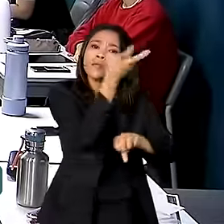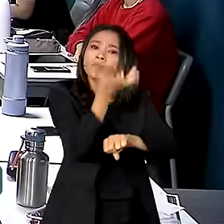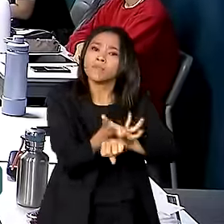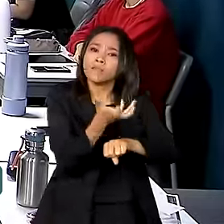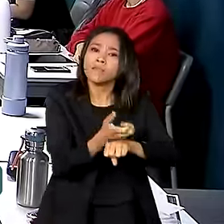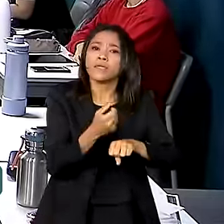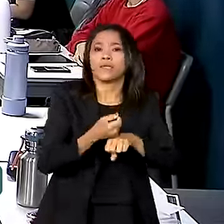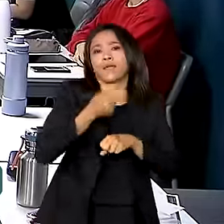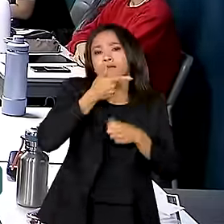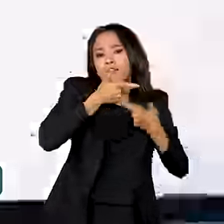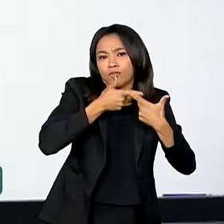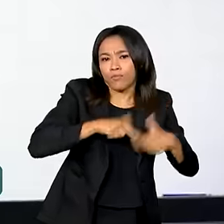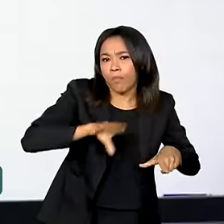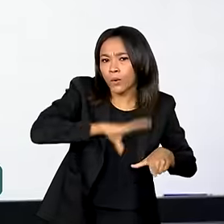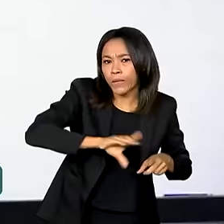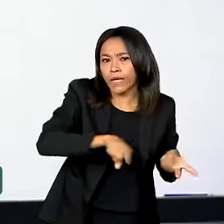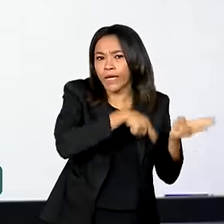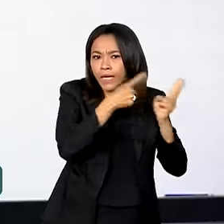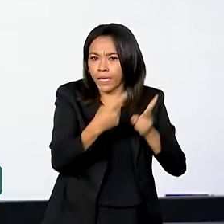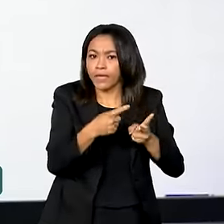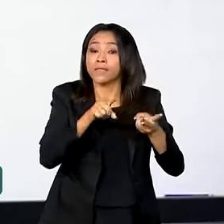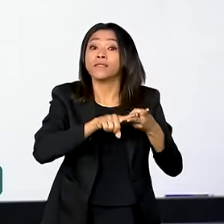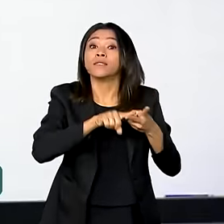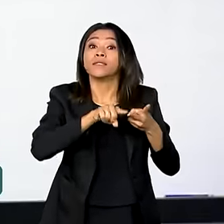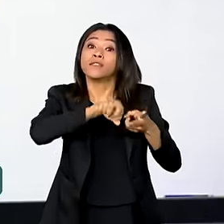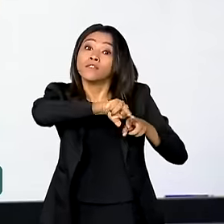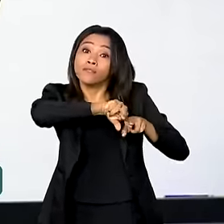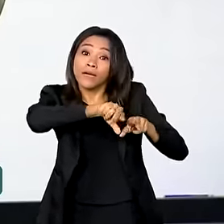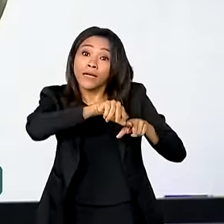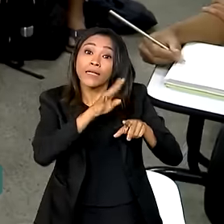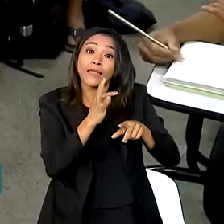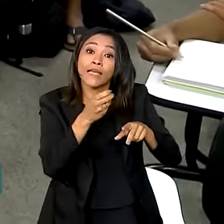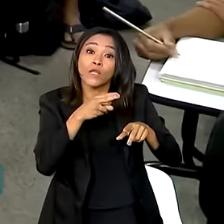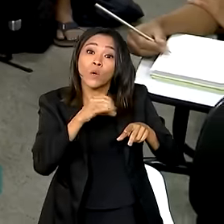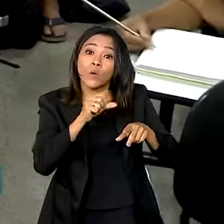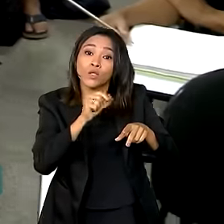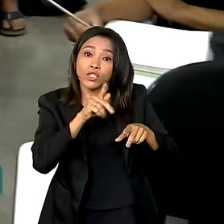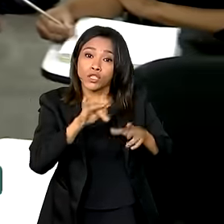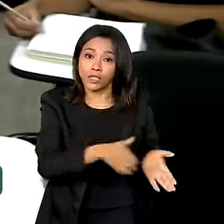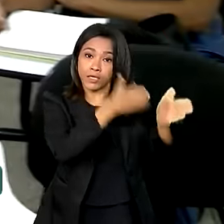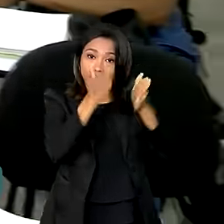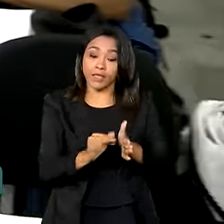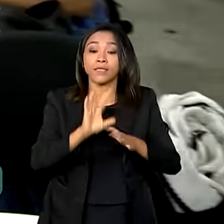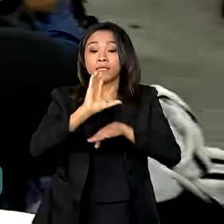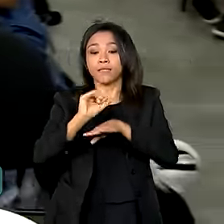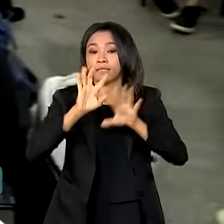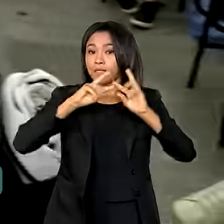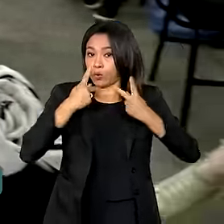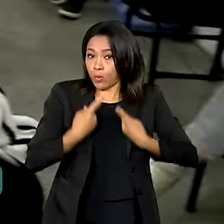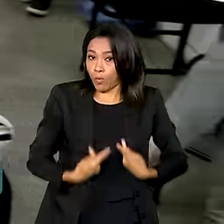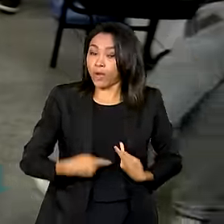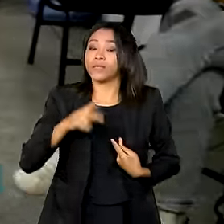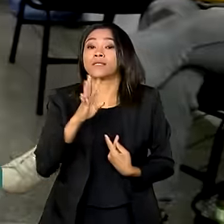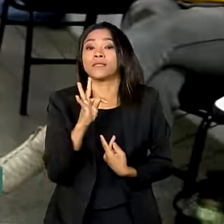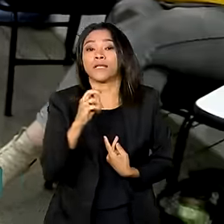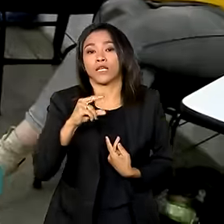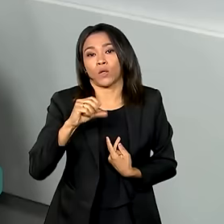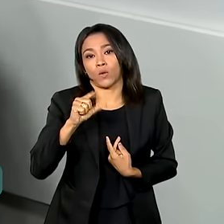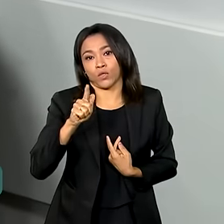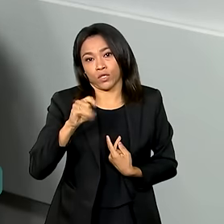provas de linguagens, códigos e suas tecnologias, e ciências humanas e suas tecnologias.